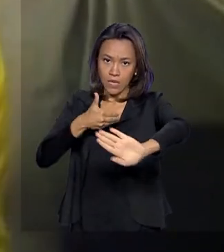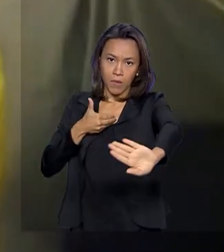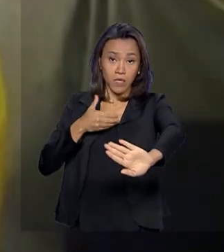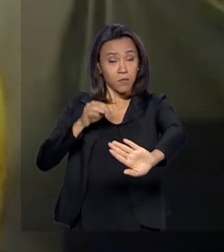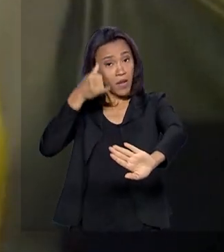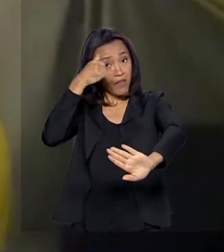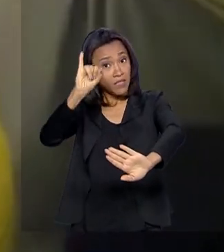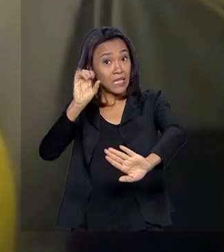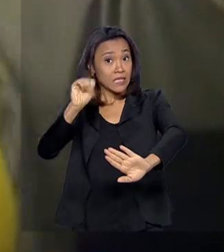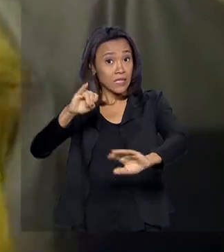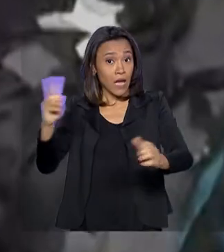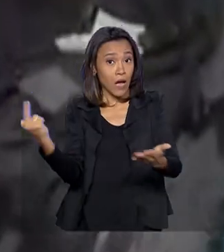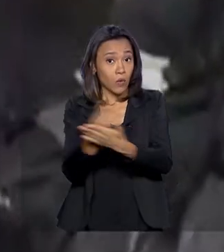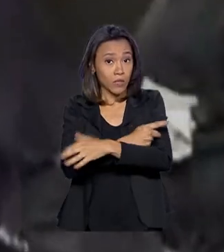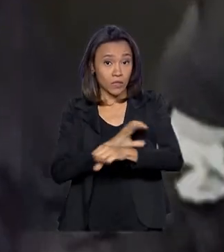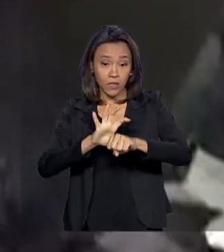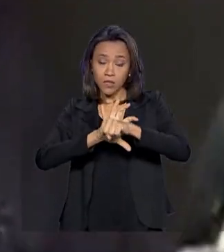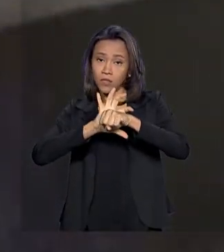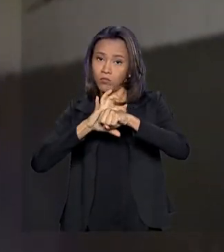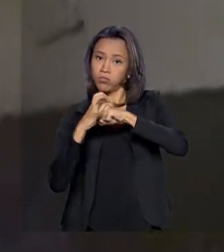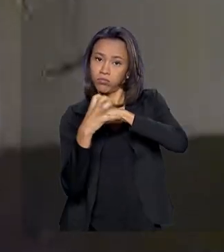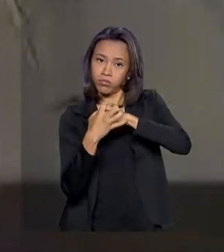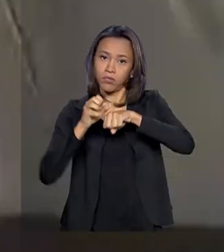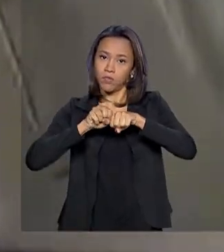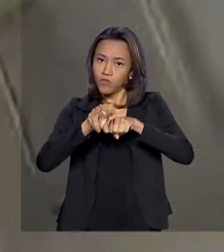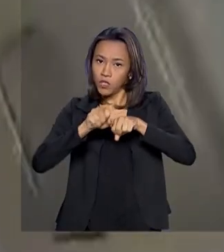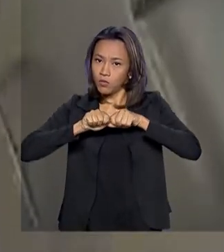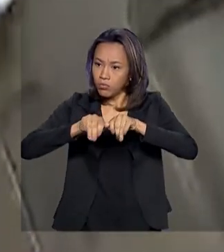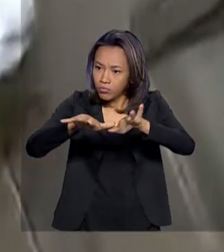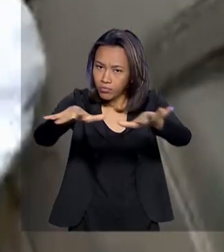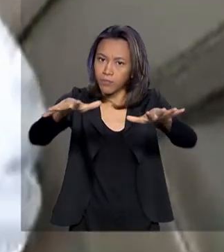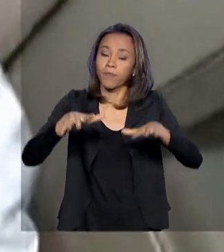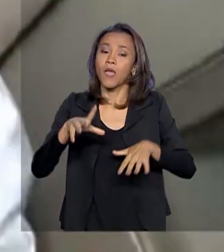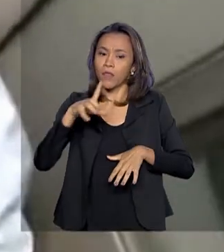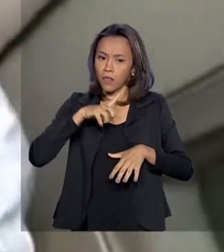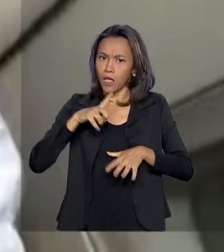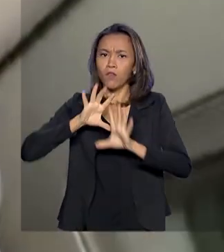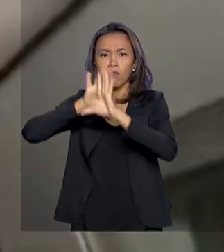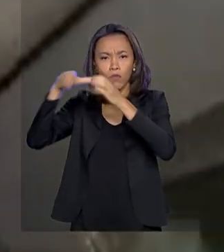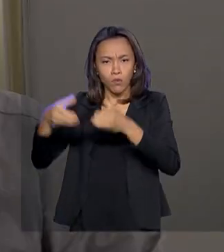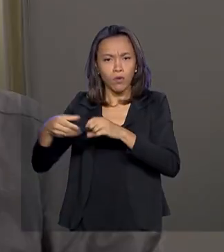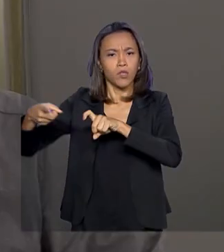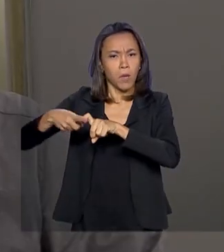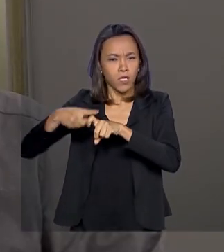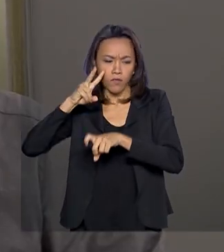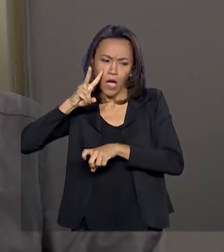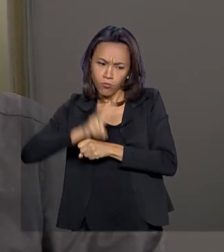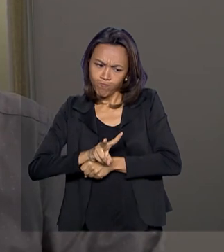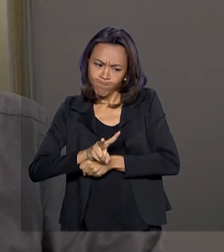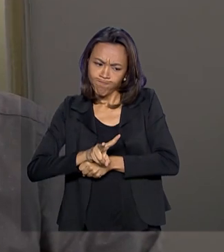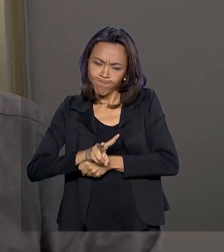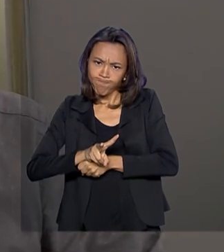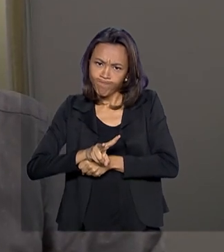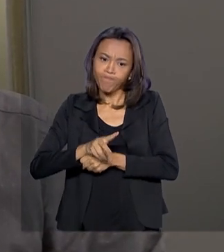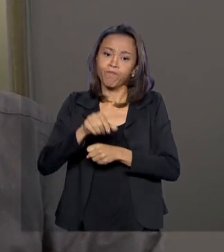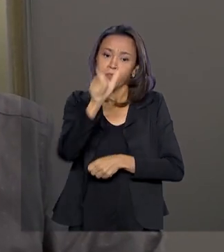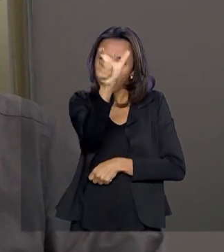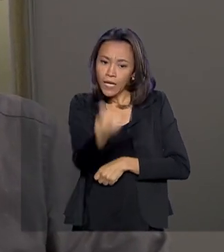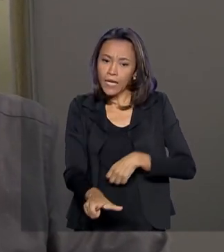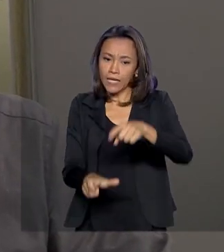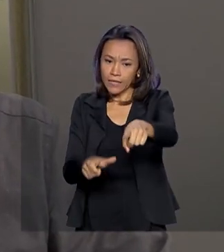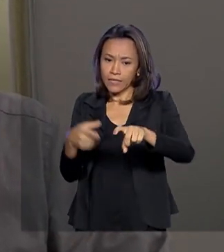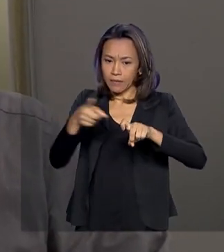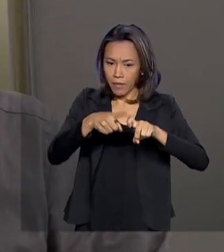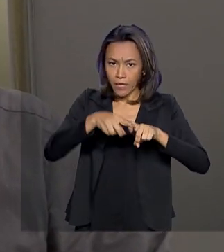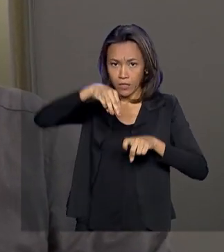propagação do coronavírus. Uma equipe médica ficou de prontidão durante todo o voo. Um dos médicos, Marcos Quito,